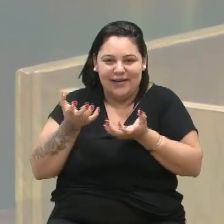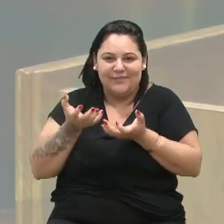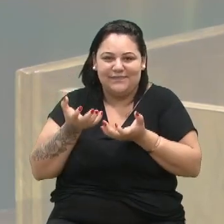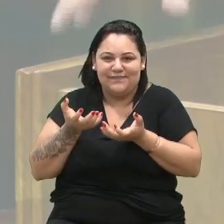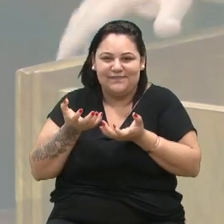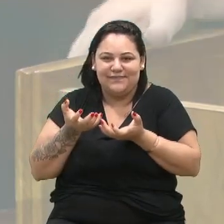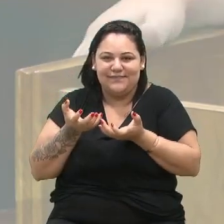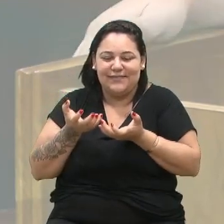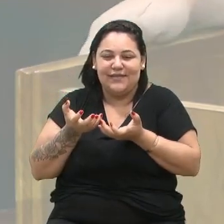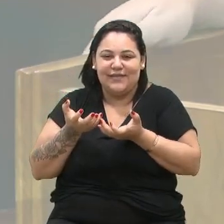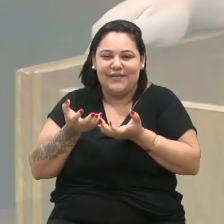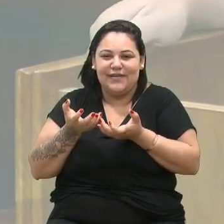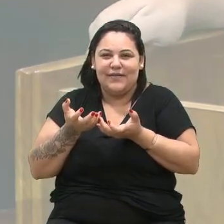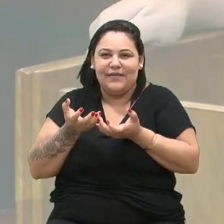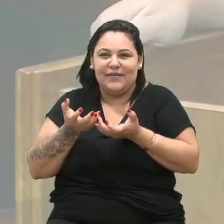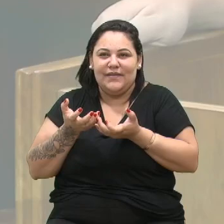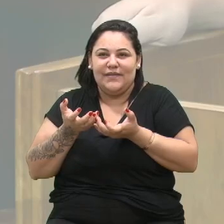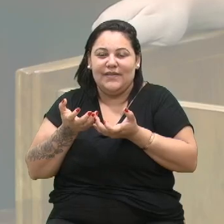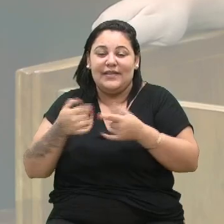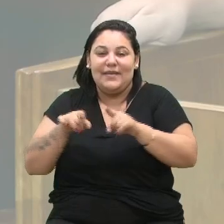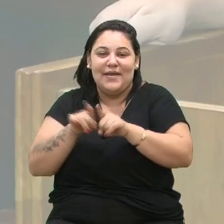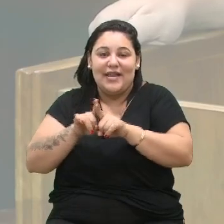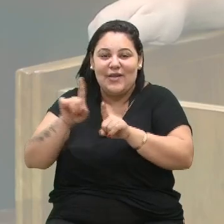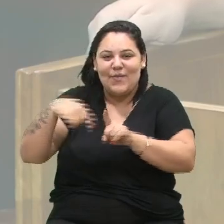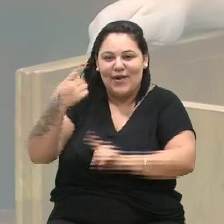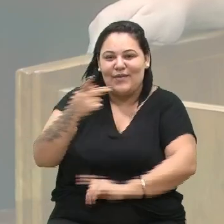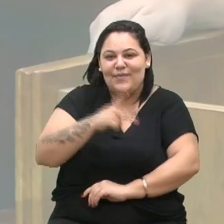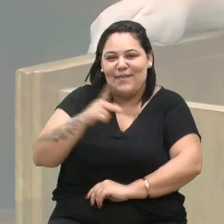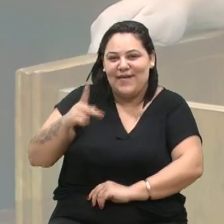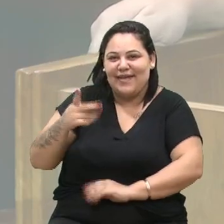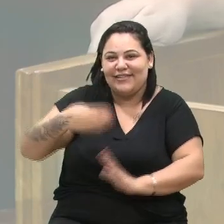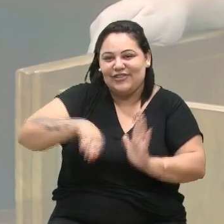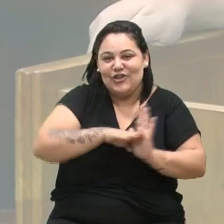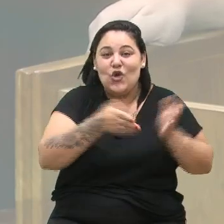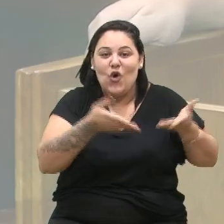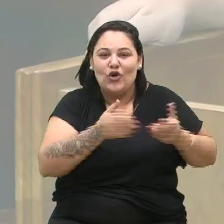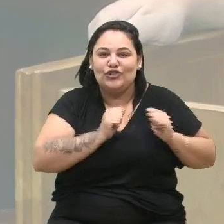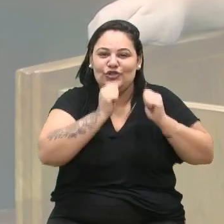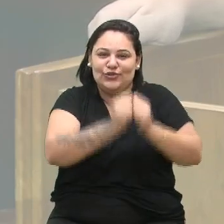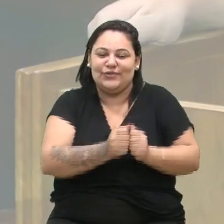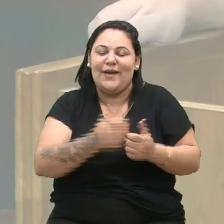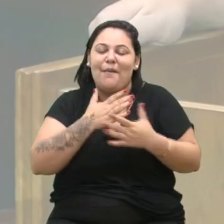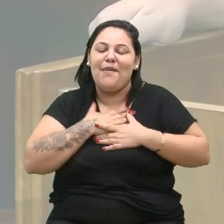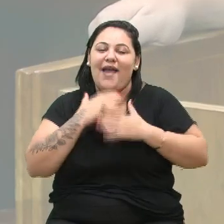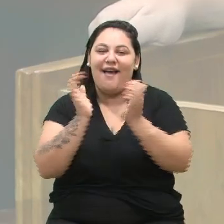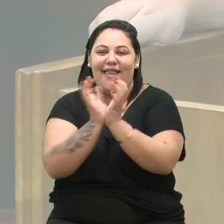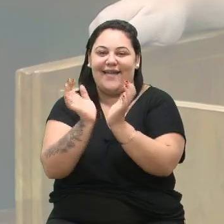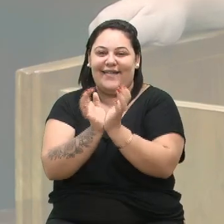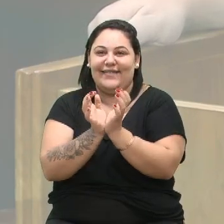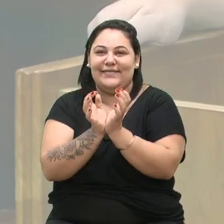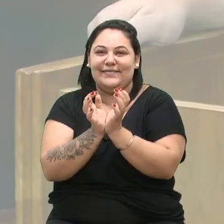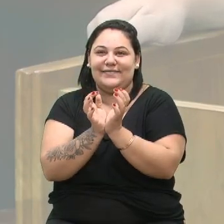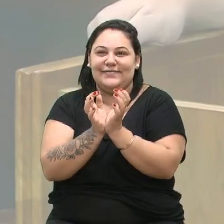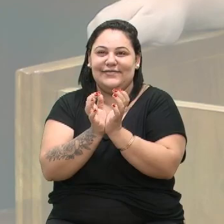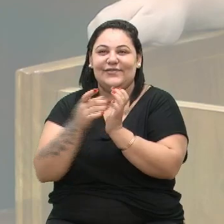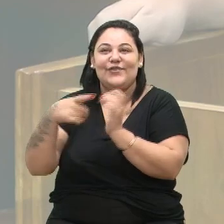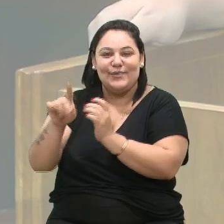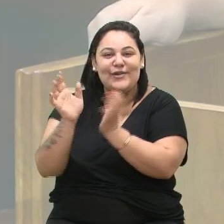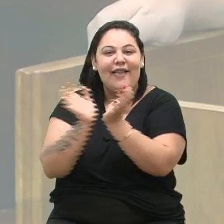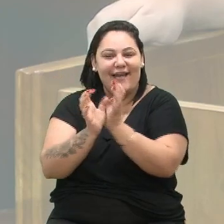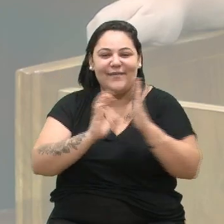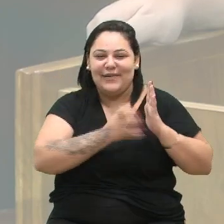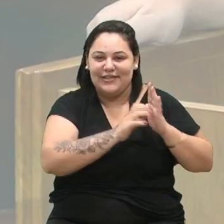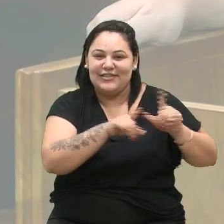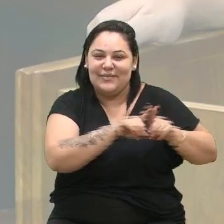próxima sigla, que é o PP, que estão chegando hoje, juntamente com a minha colega, que fomos colega de partido